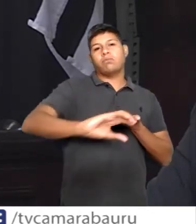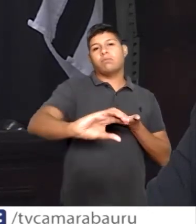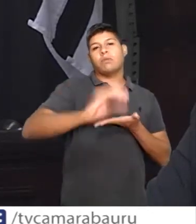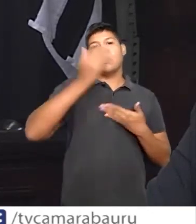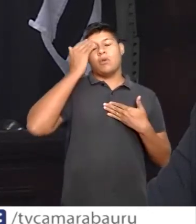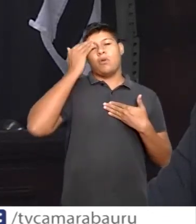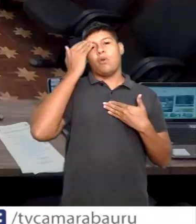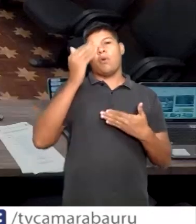Rodrigo Agostinho. Só